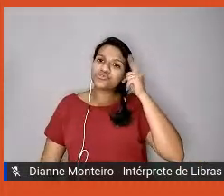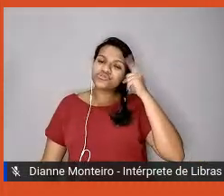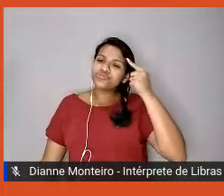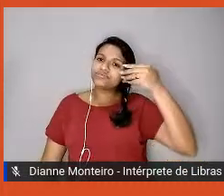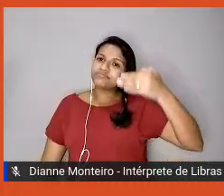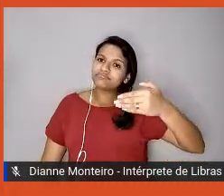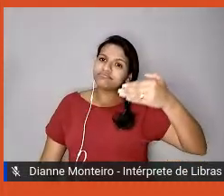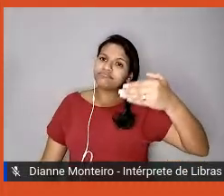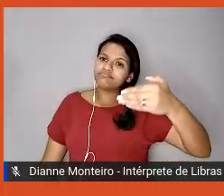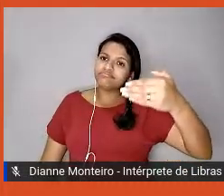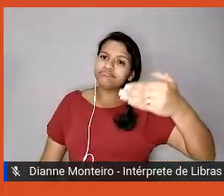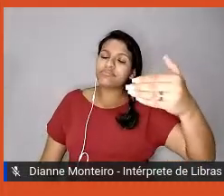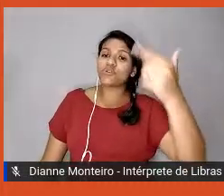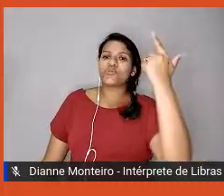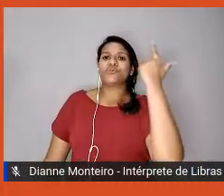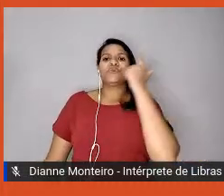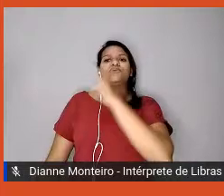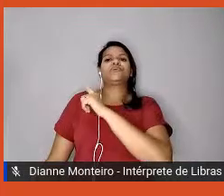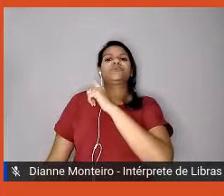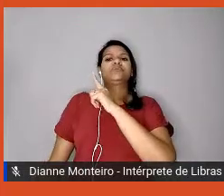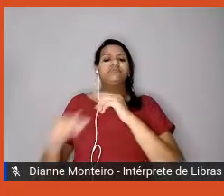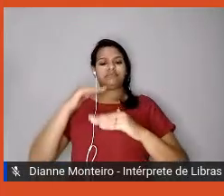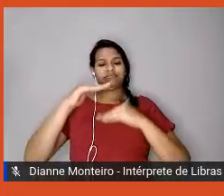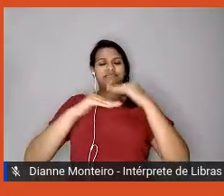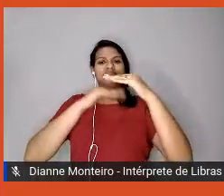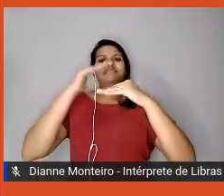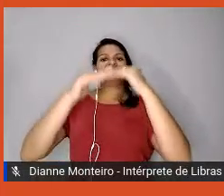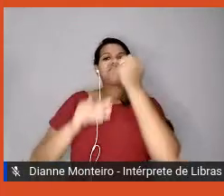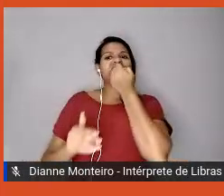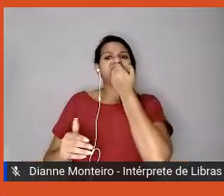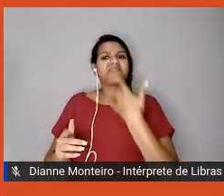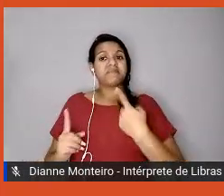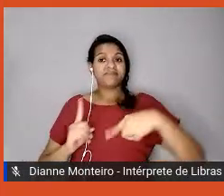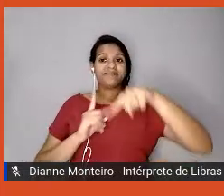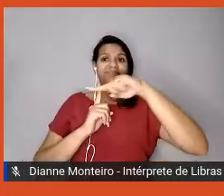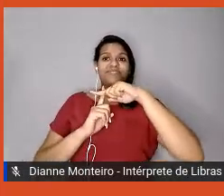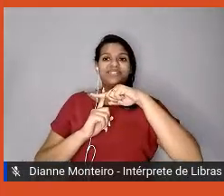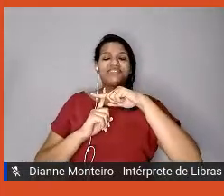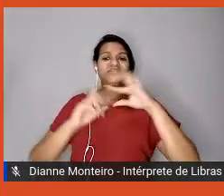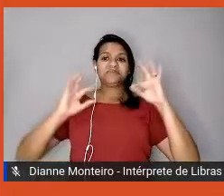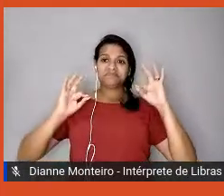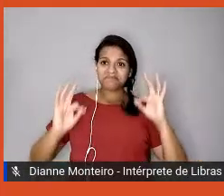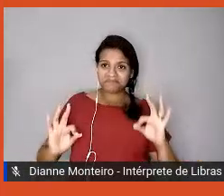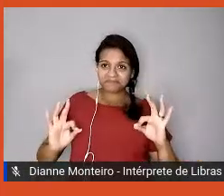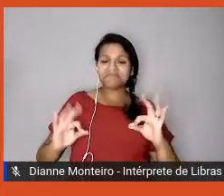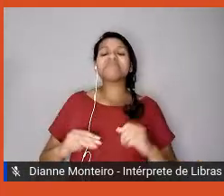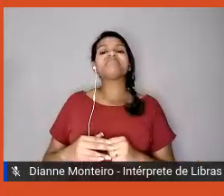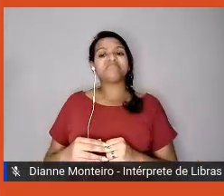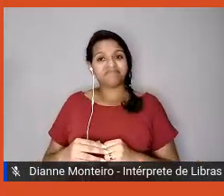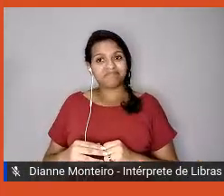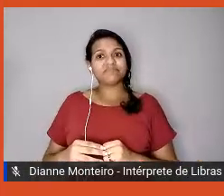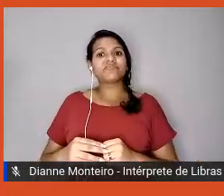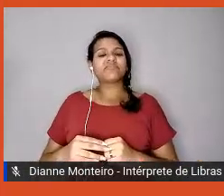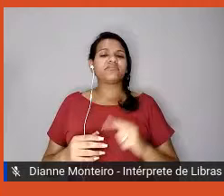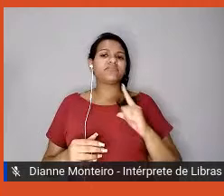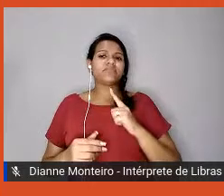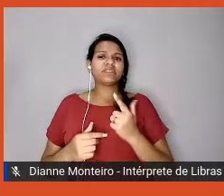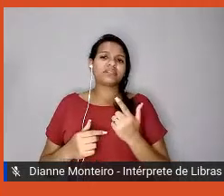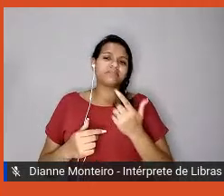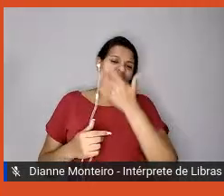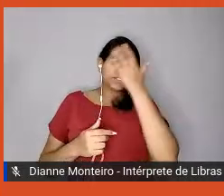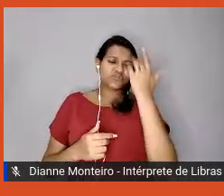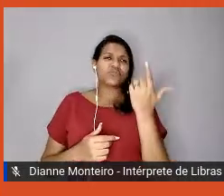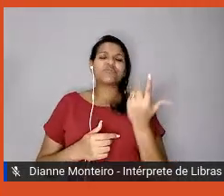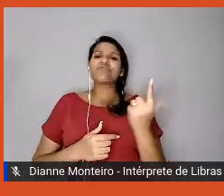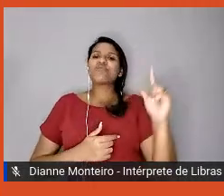dentro de uma postura também positiva e construtiva dentro de si, dos outros, do meio também